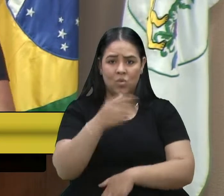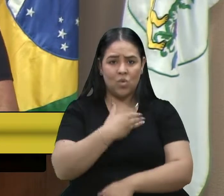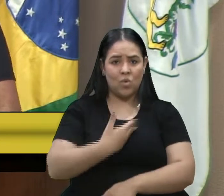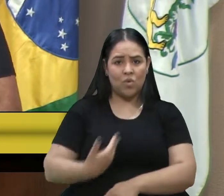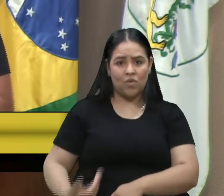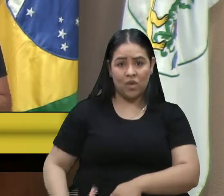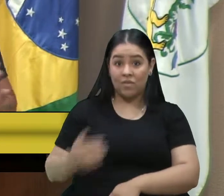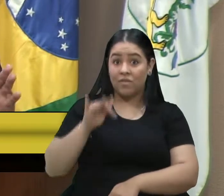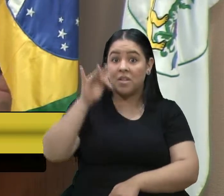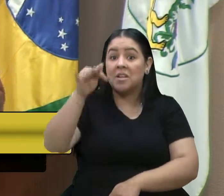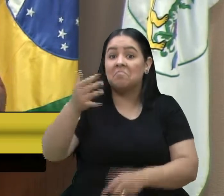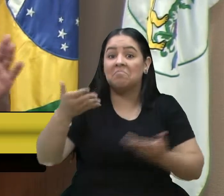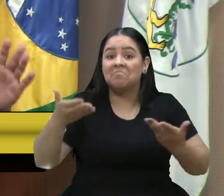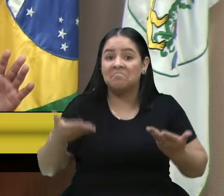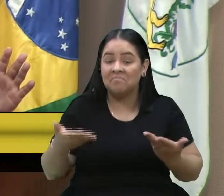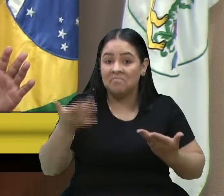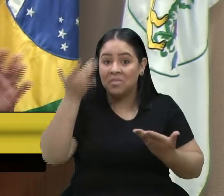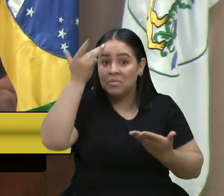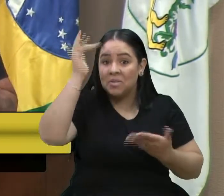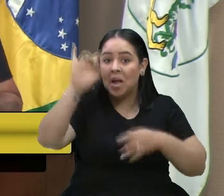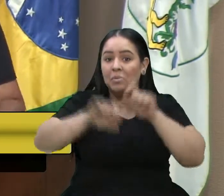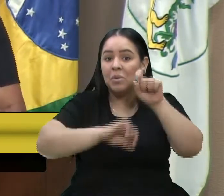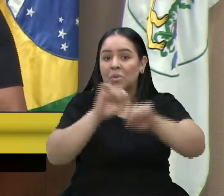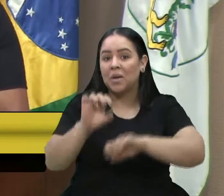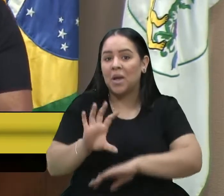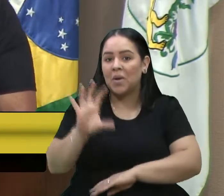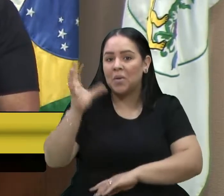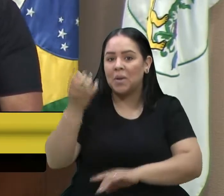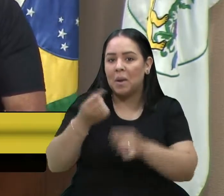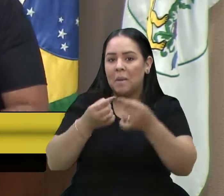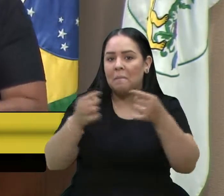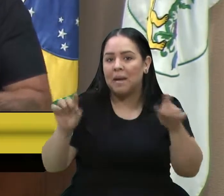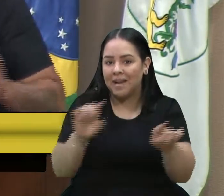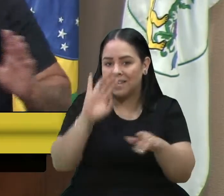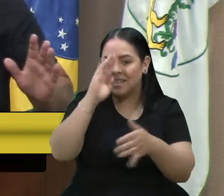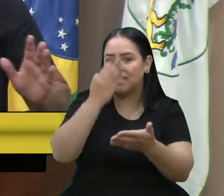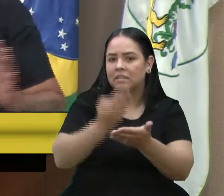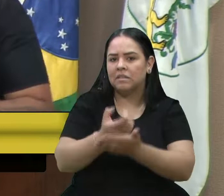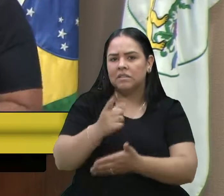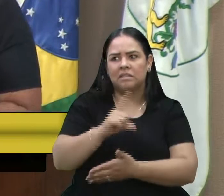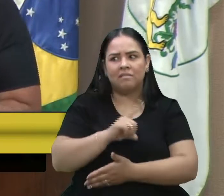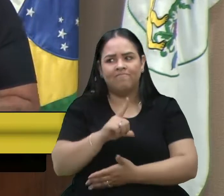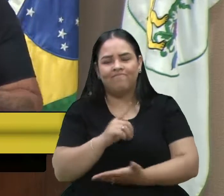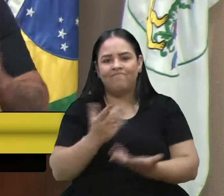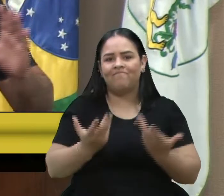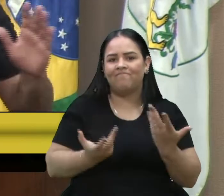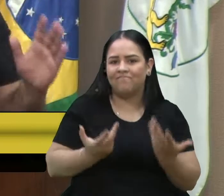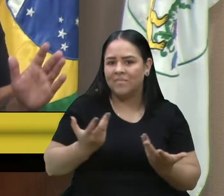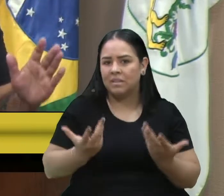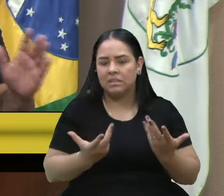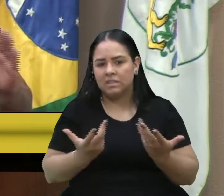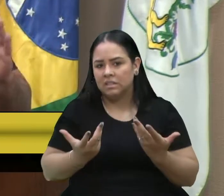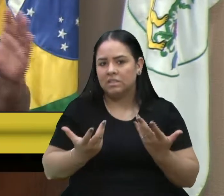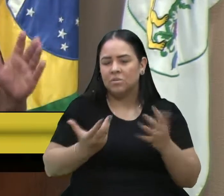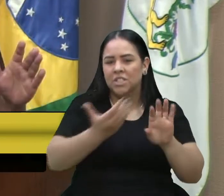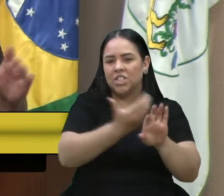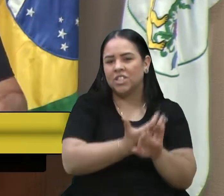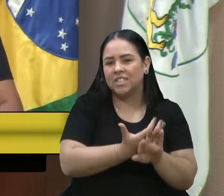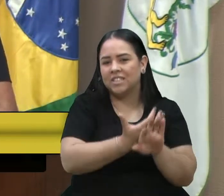federal. Eu não vejo, eu não sei o que acontece, mas acho que há uma contradição, um distanciamento